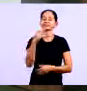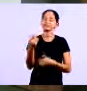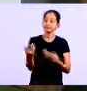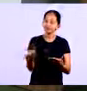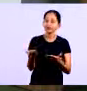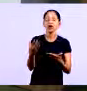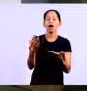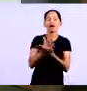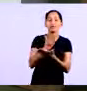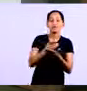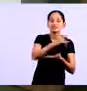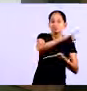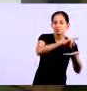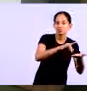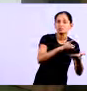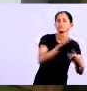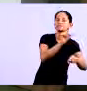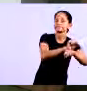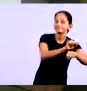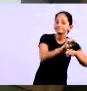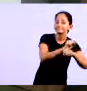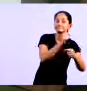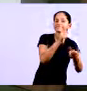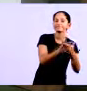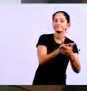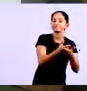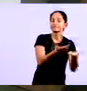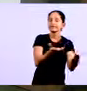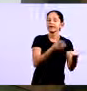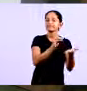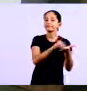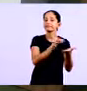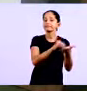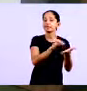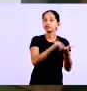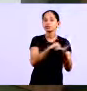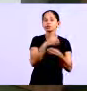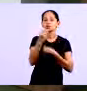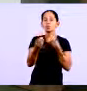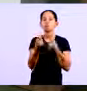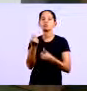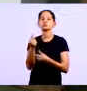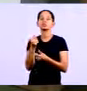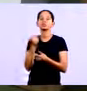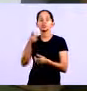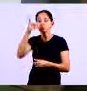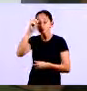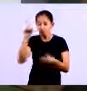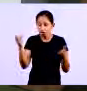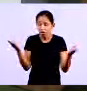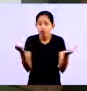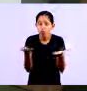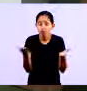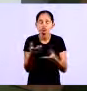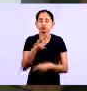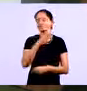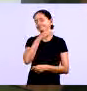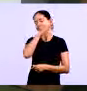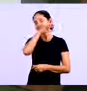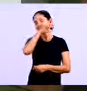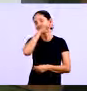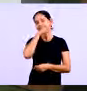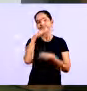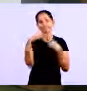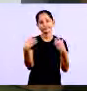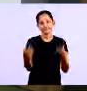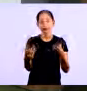as a receber bastante, você tem muito material em estoque mas você não tem dinheiro para cumprir o compromisso do dia. Exatamente. Então tem que...